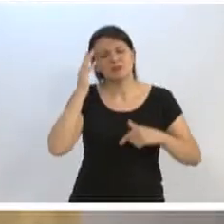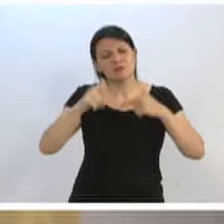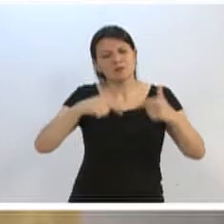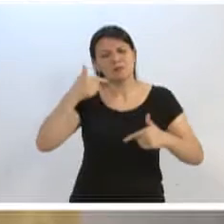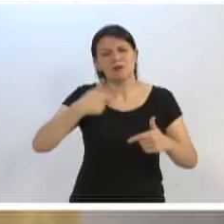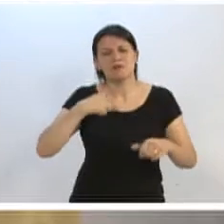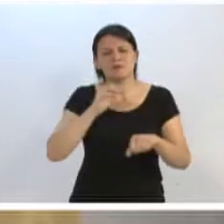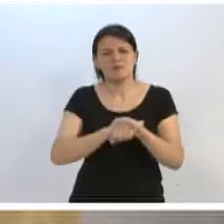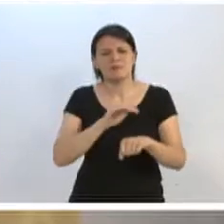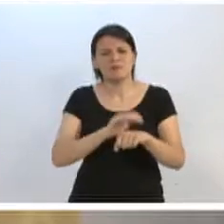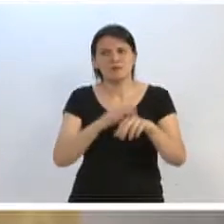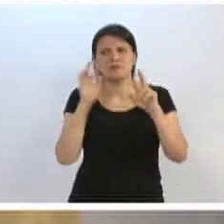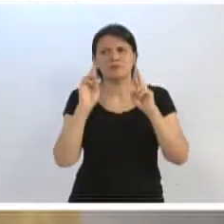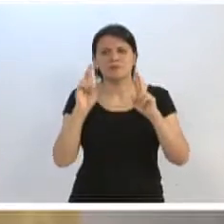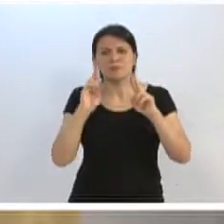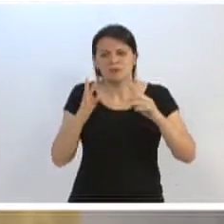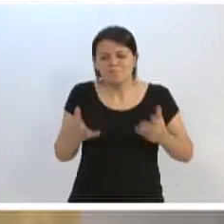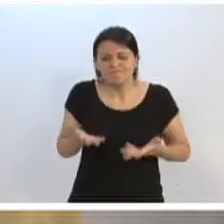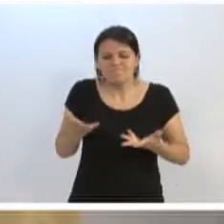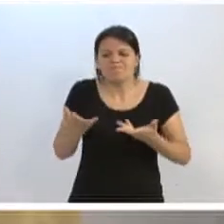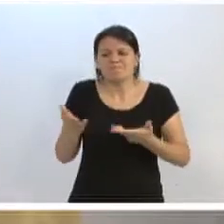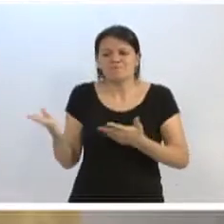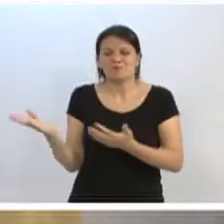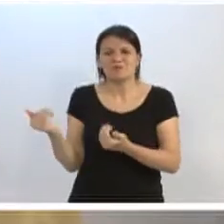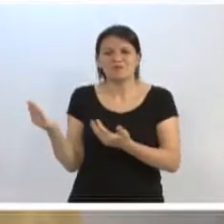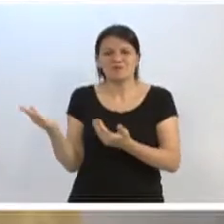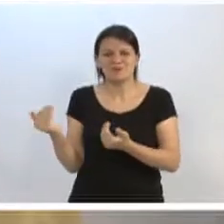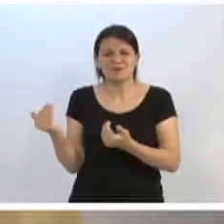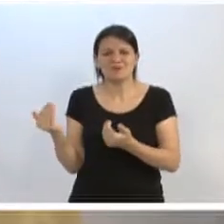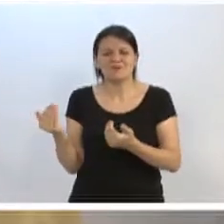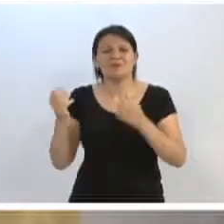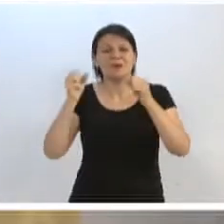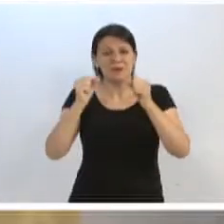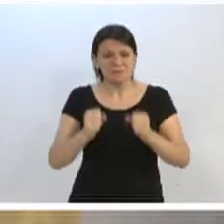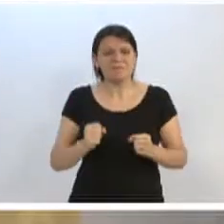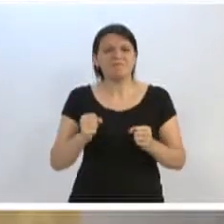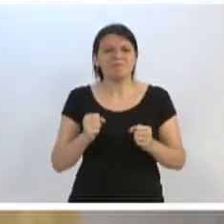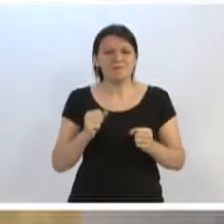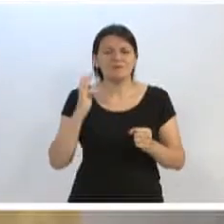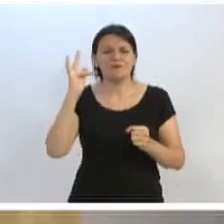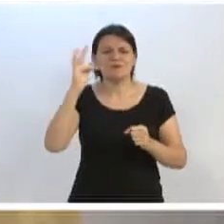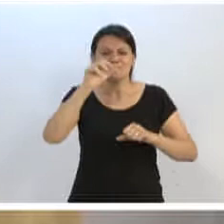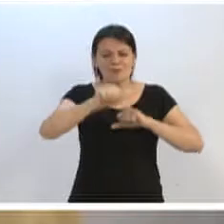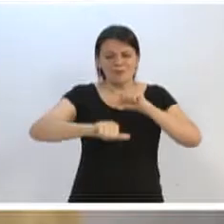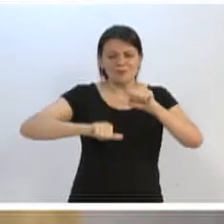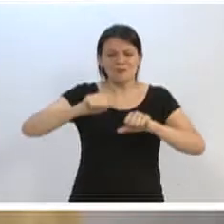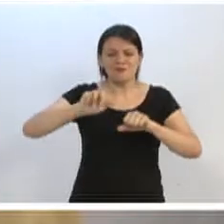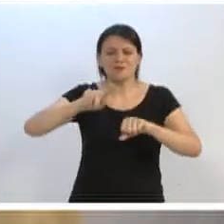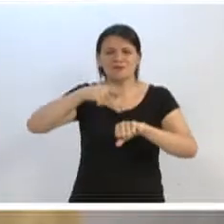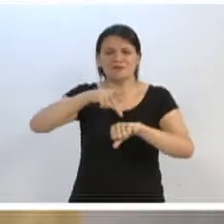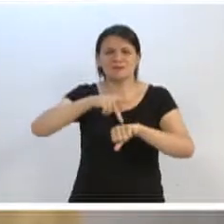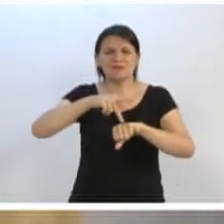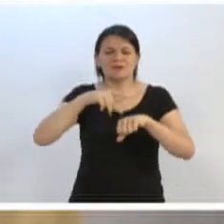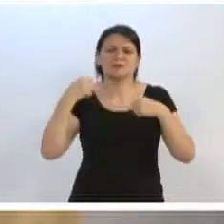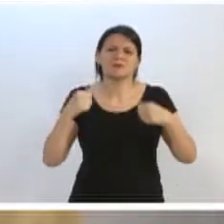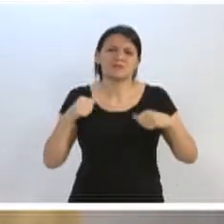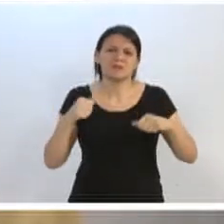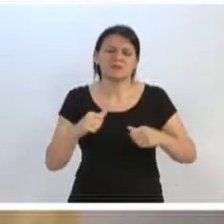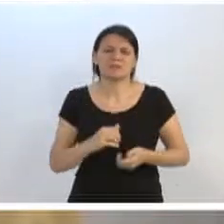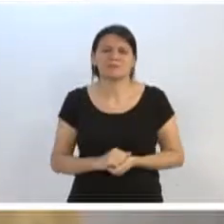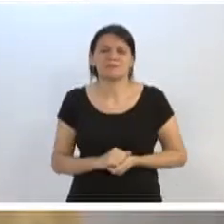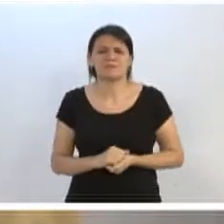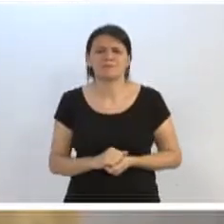realizando, espero estar inspirando muitos outros jovens lá, para que possamos ser aí a mudança que esse país tanto necessita.